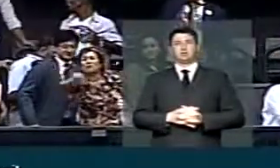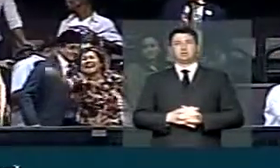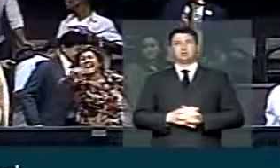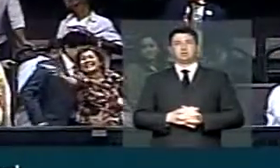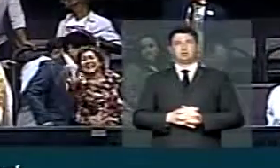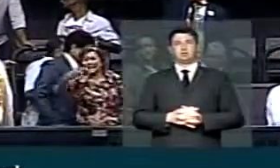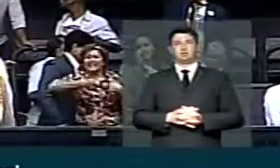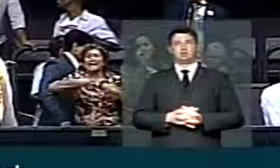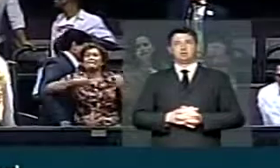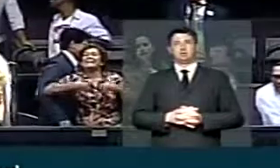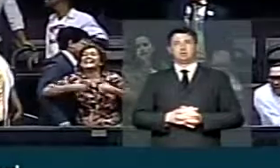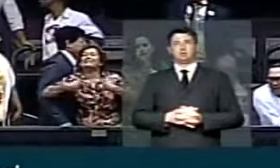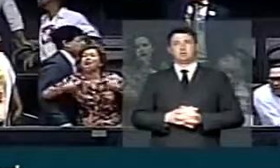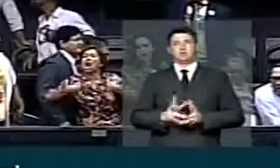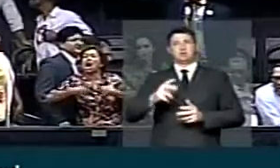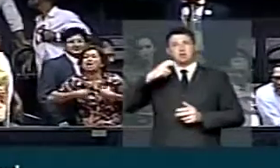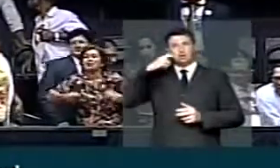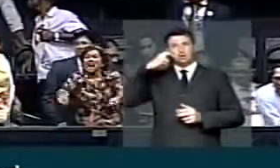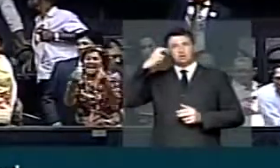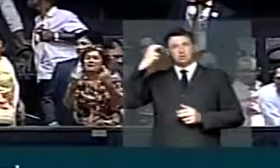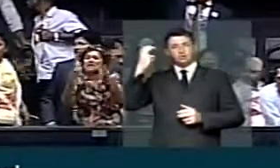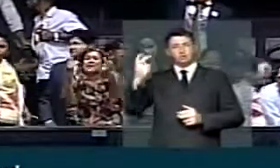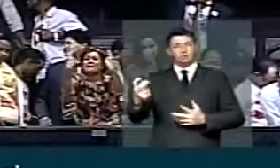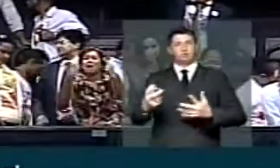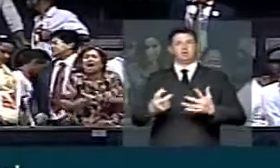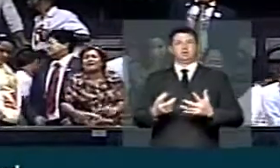vergonhosamente